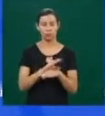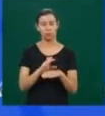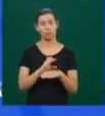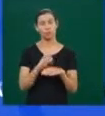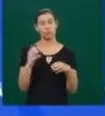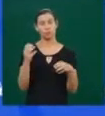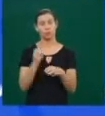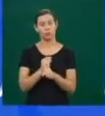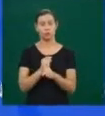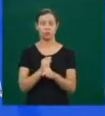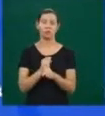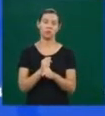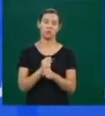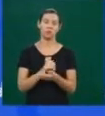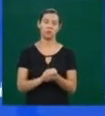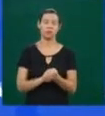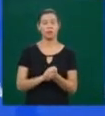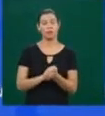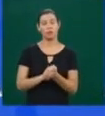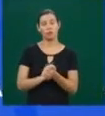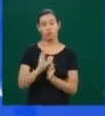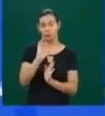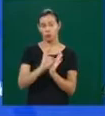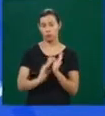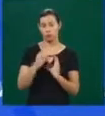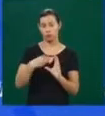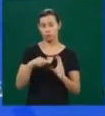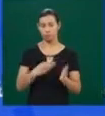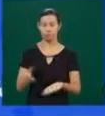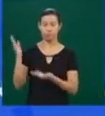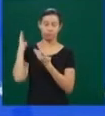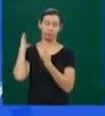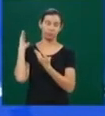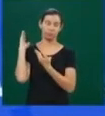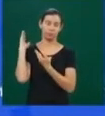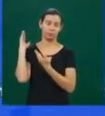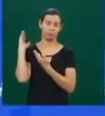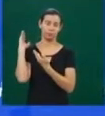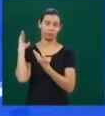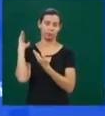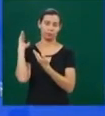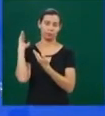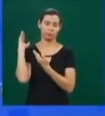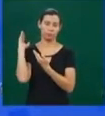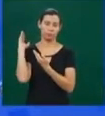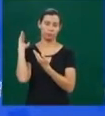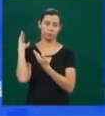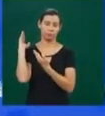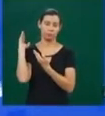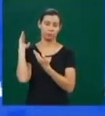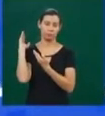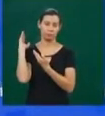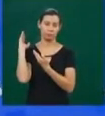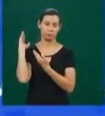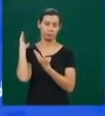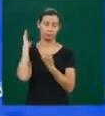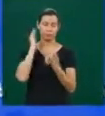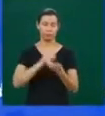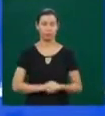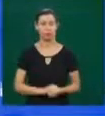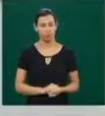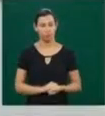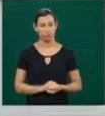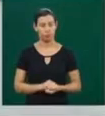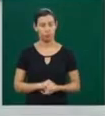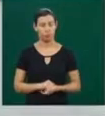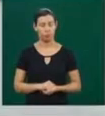contábeis ou áreas afins. Enviar o currículo para cdl.estagio01, arroba fundação cdl.org.br.